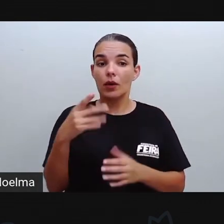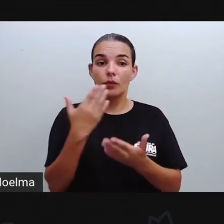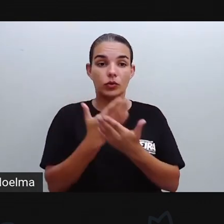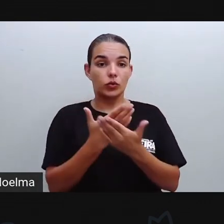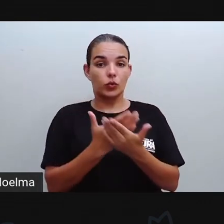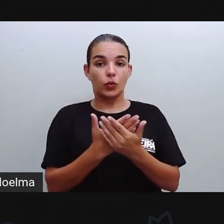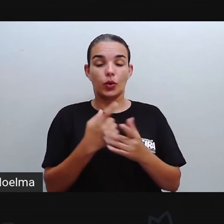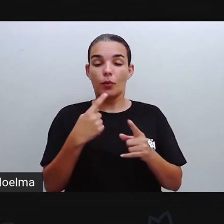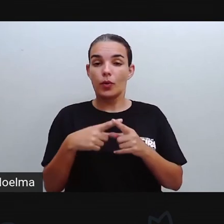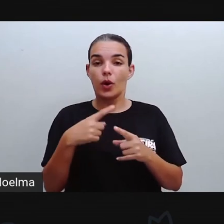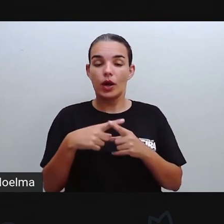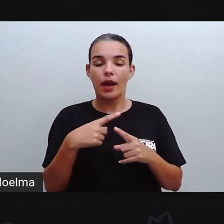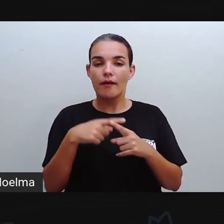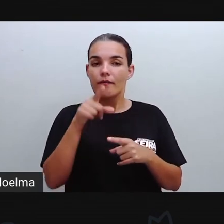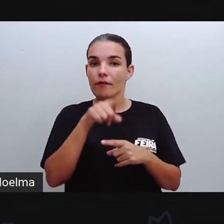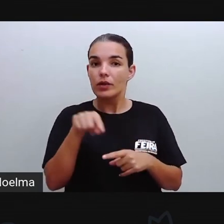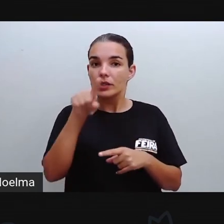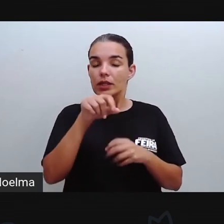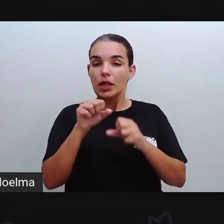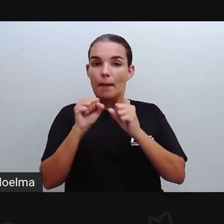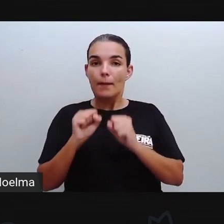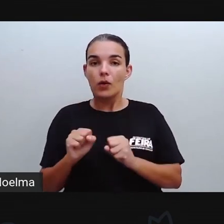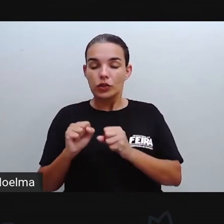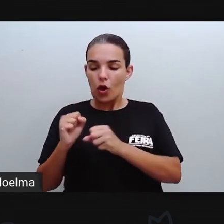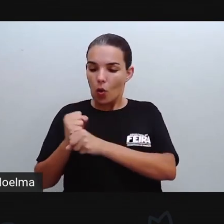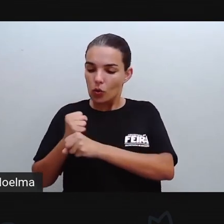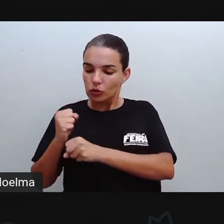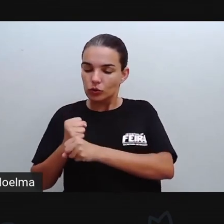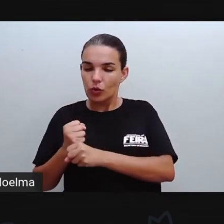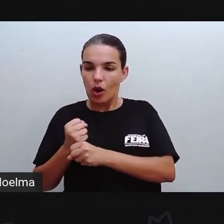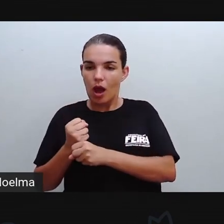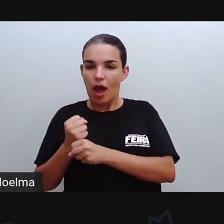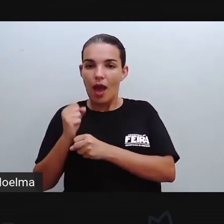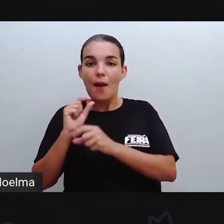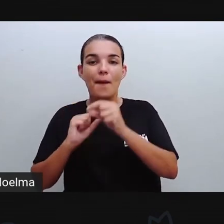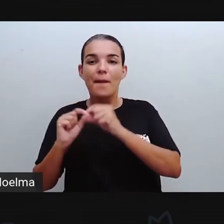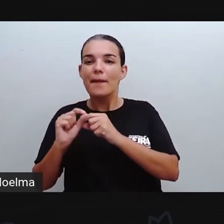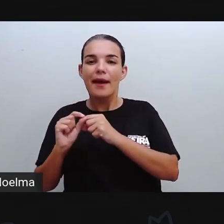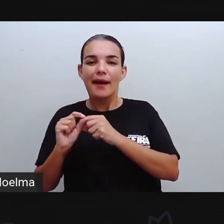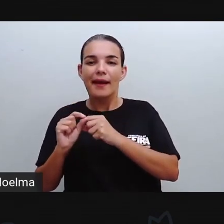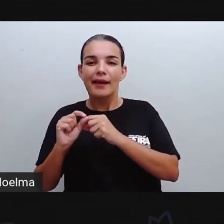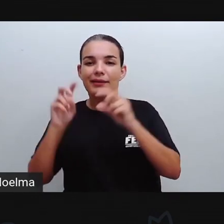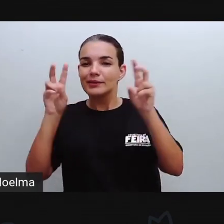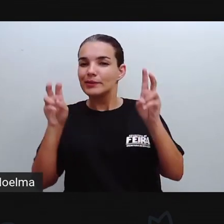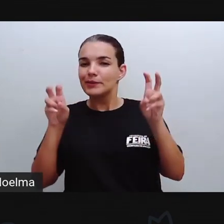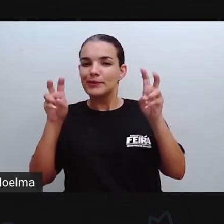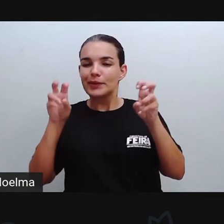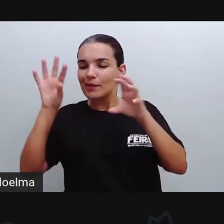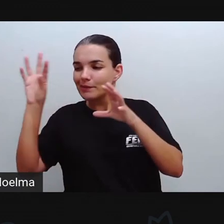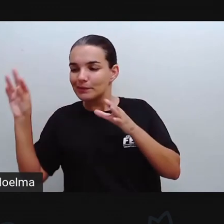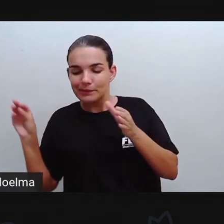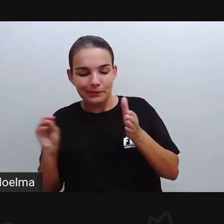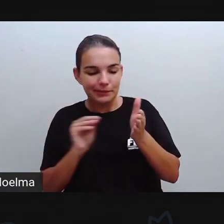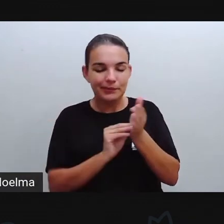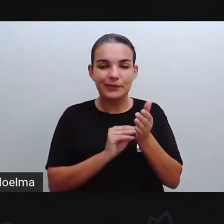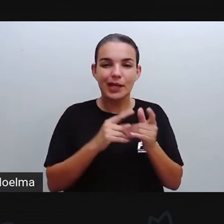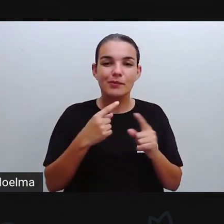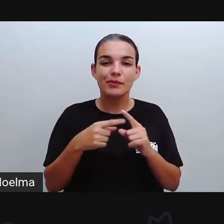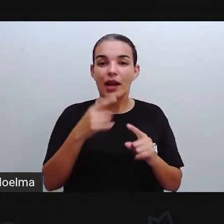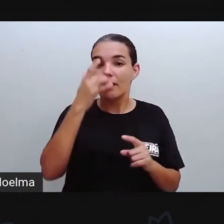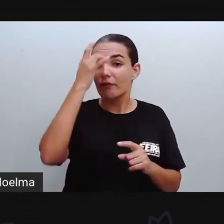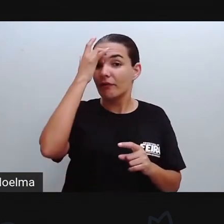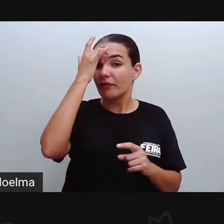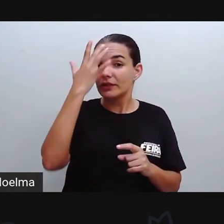estar construindo infográficos dos conteúdos e isso vai facilitar a compreensão